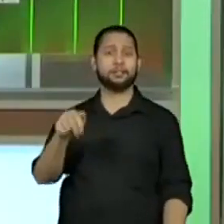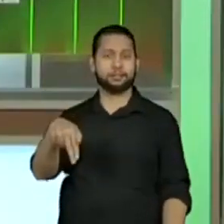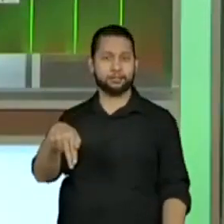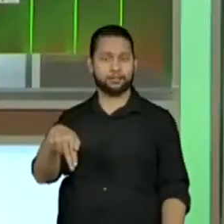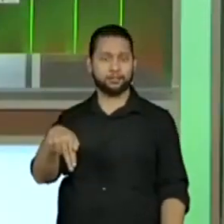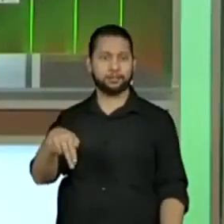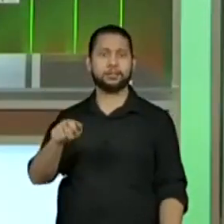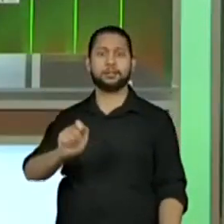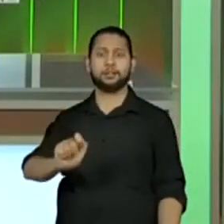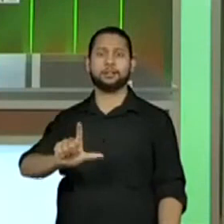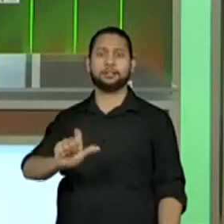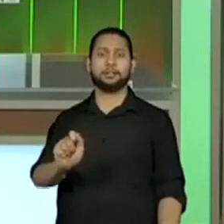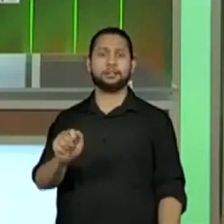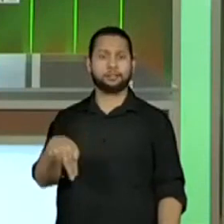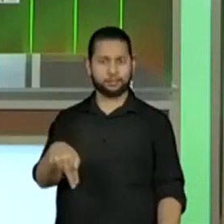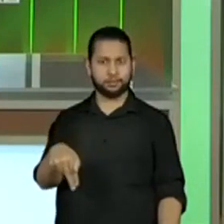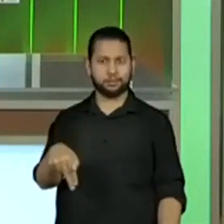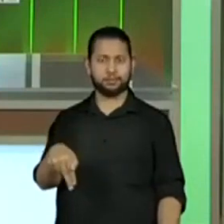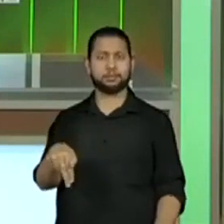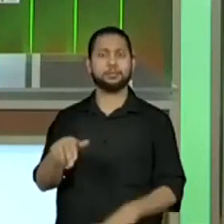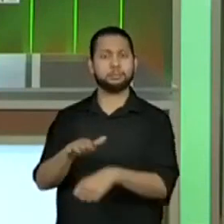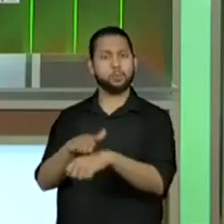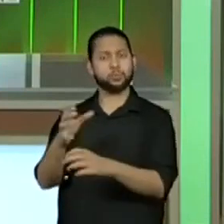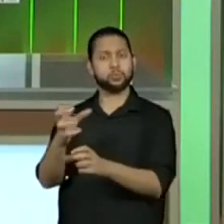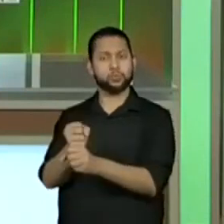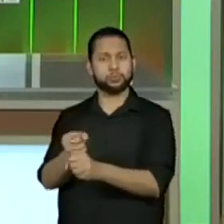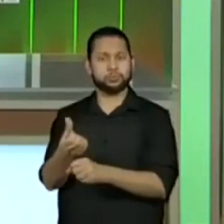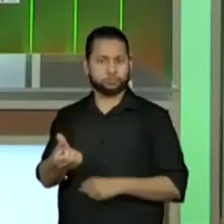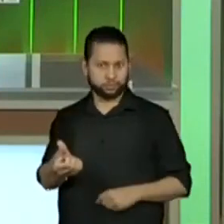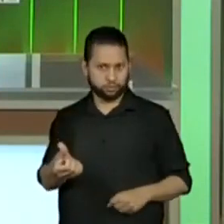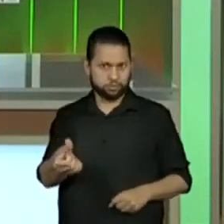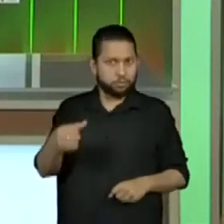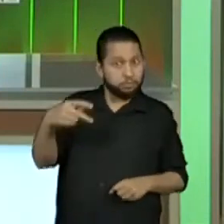O Alain escolheu a soma 6, correto? Vou até registrar aqui.